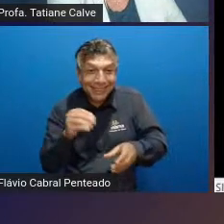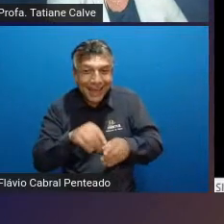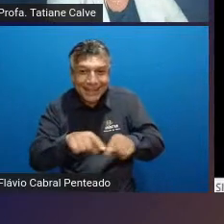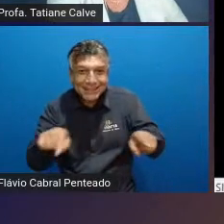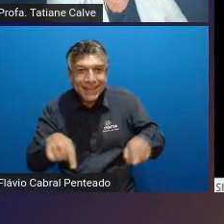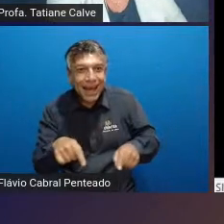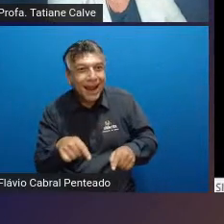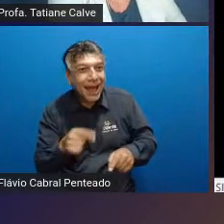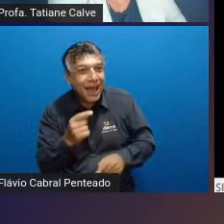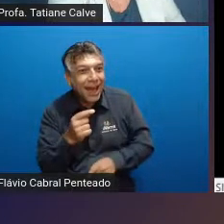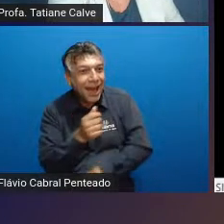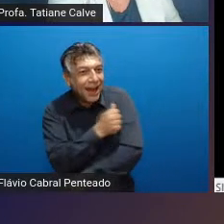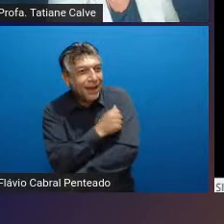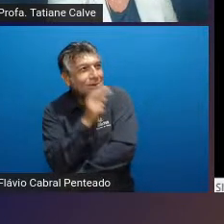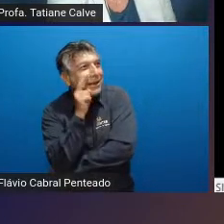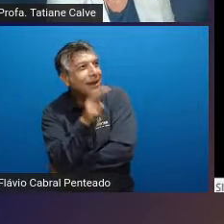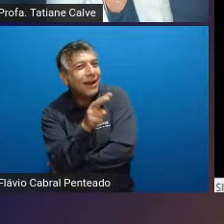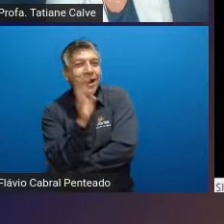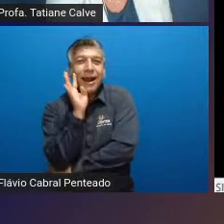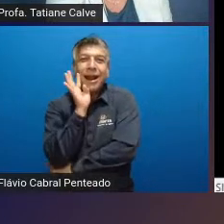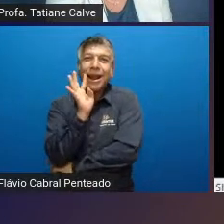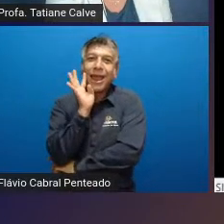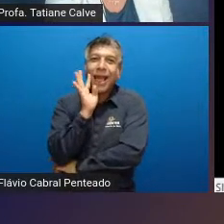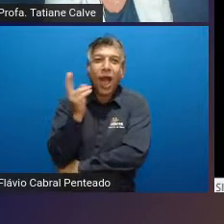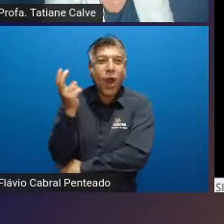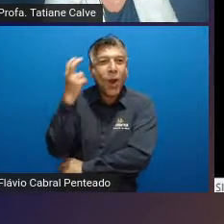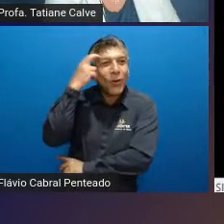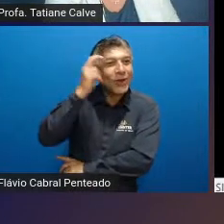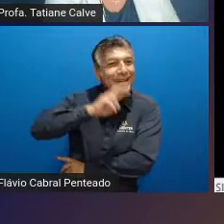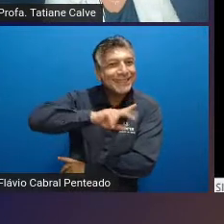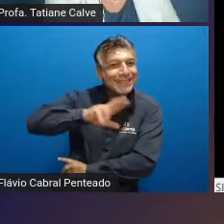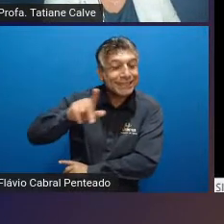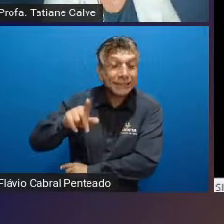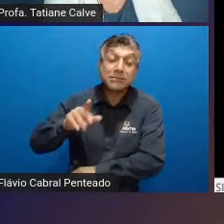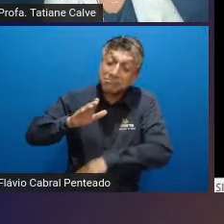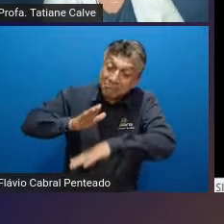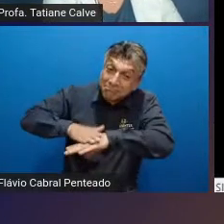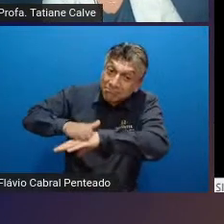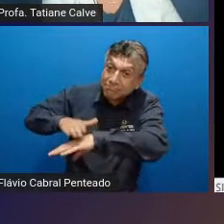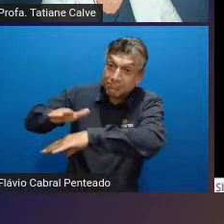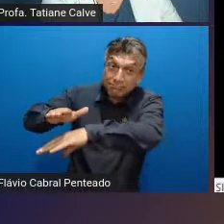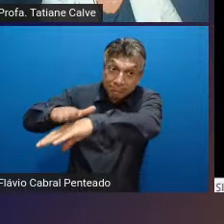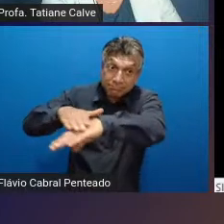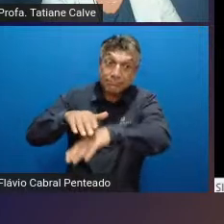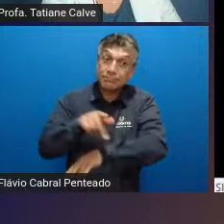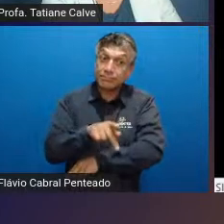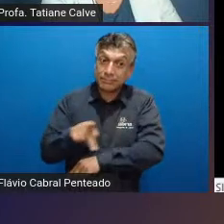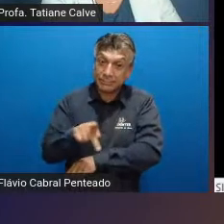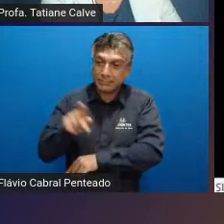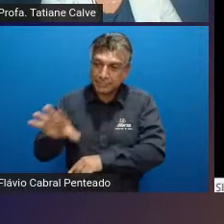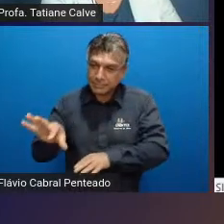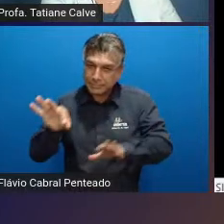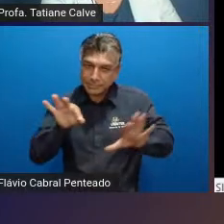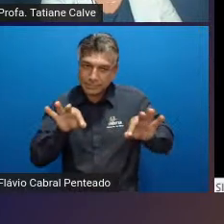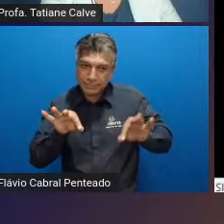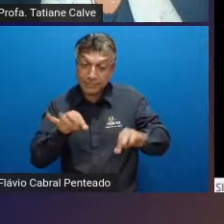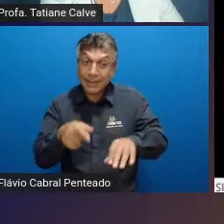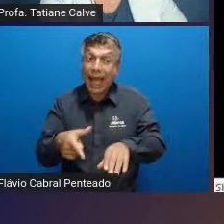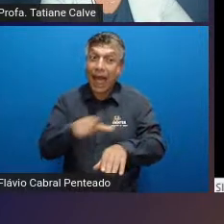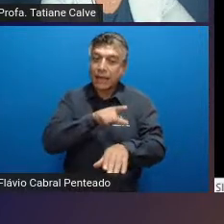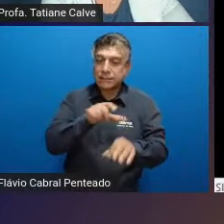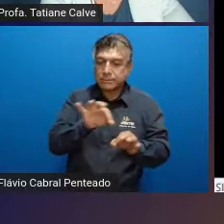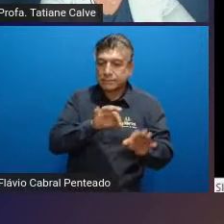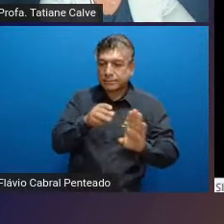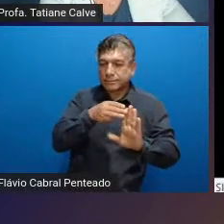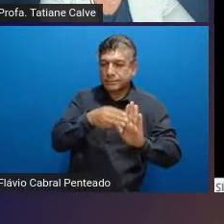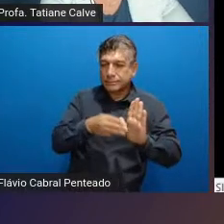contato com diferentes culturas então cabe ao professor selecionar organizar a sua metodologia